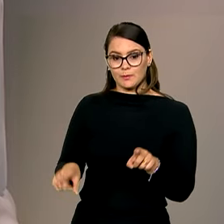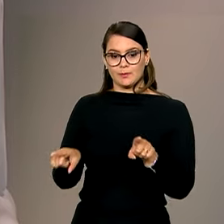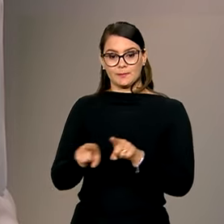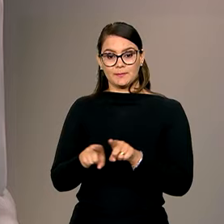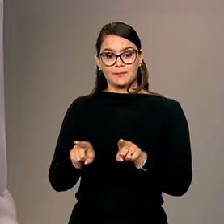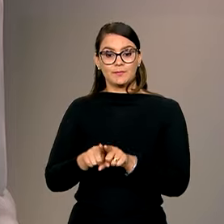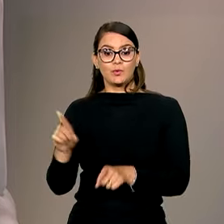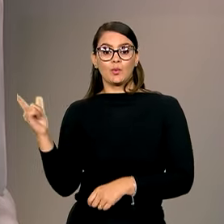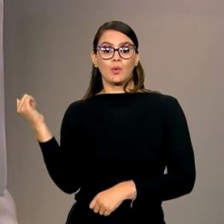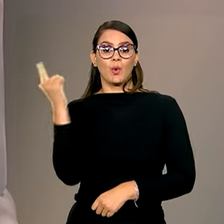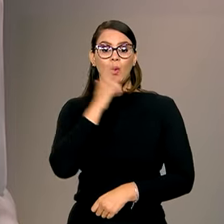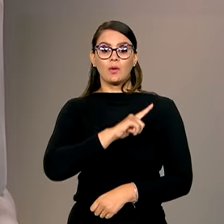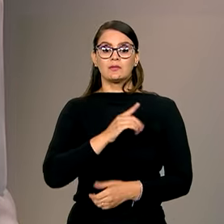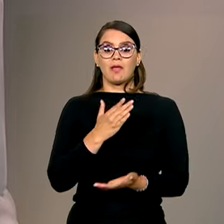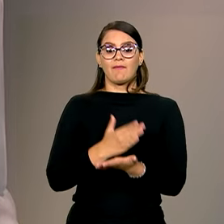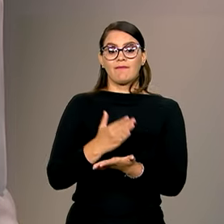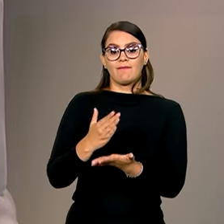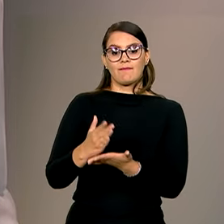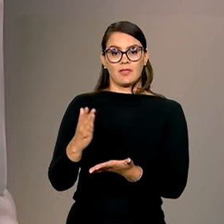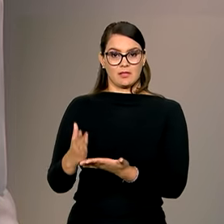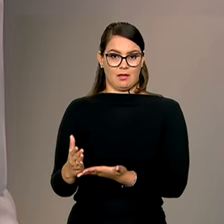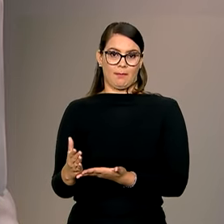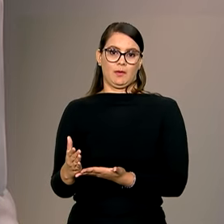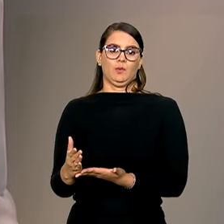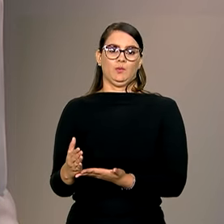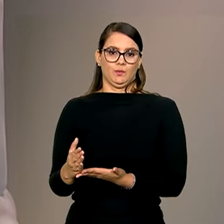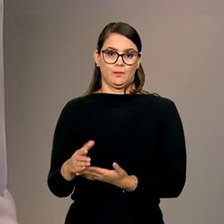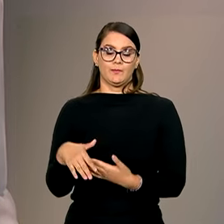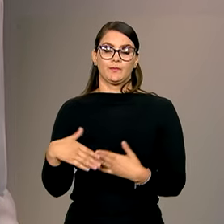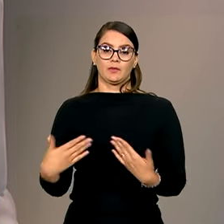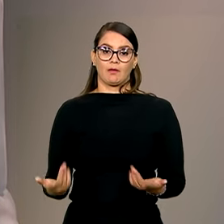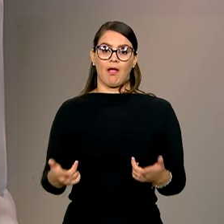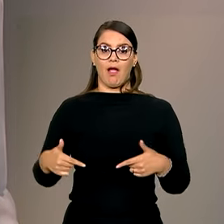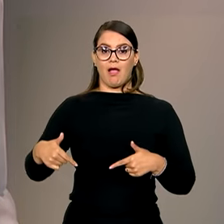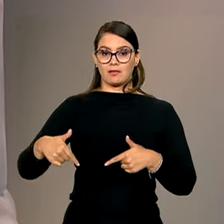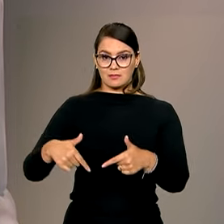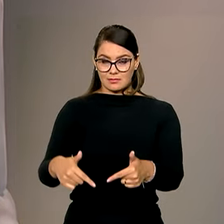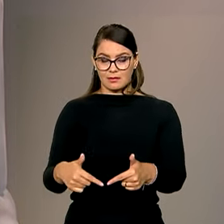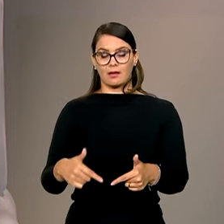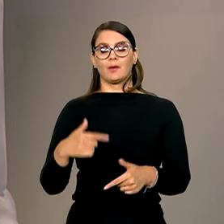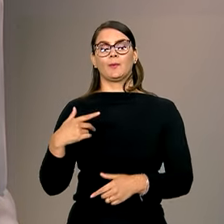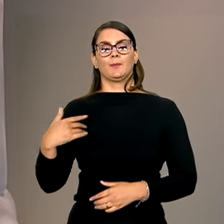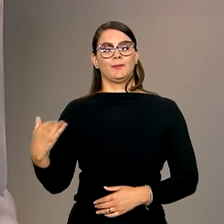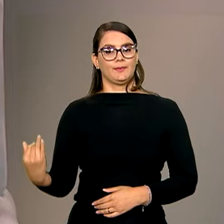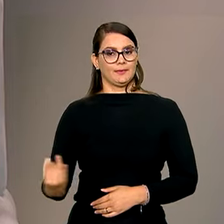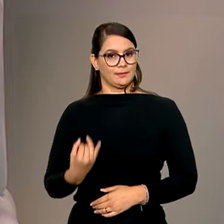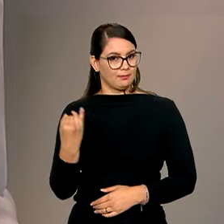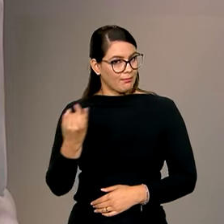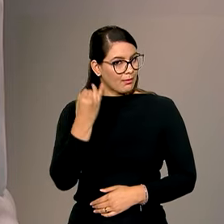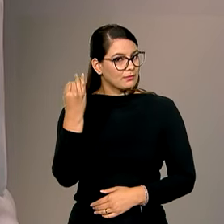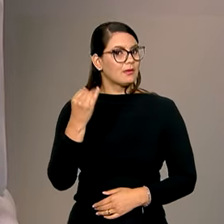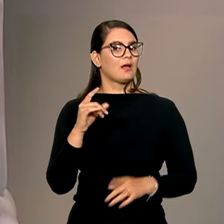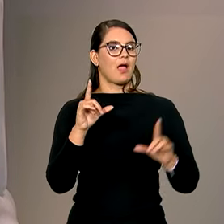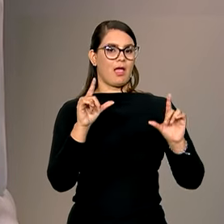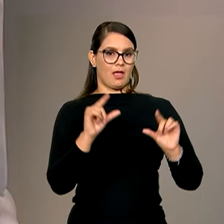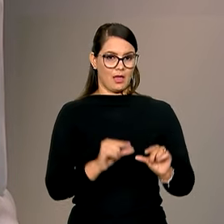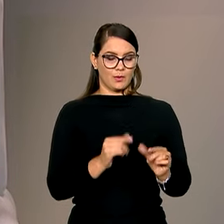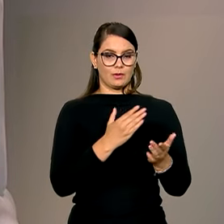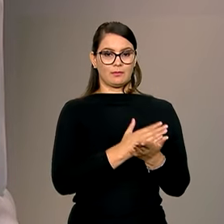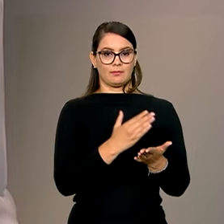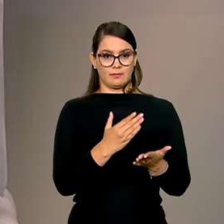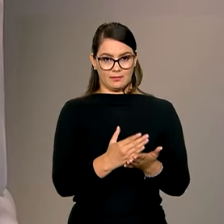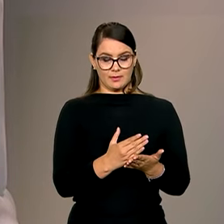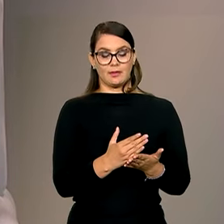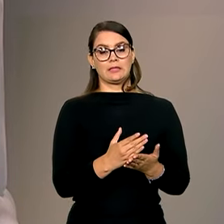de conseguir um financiamento. Então, essa ação está sendo muito importante. A gente já reduziu o desmatamento da